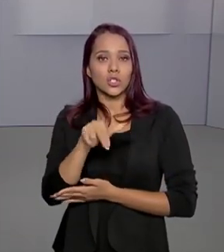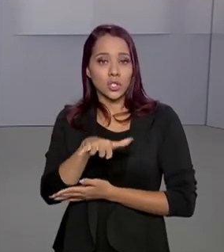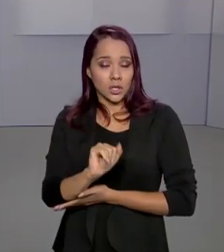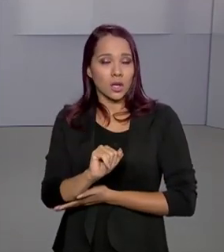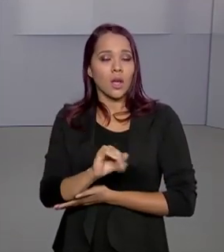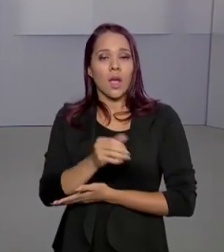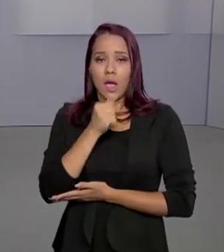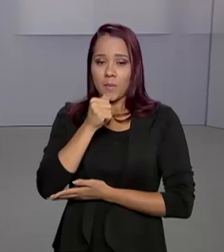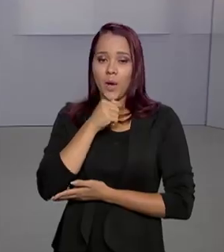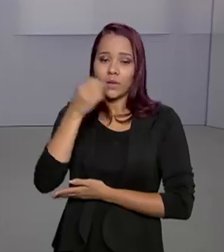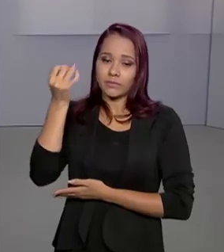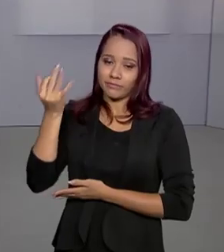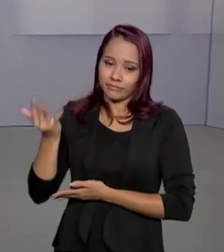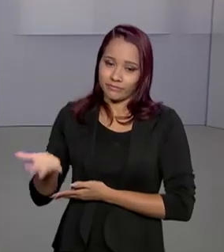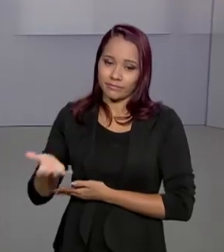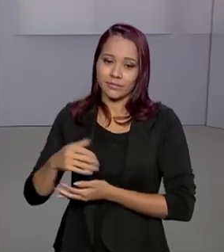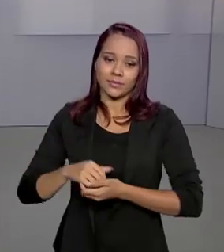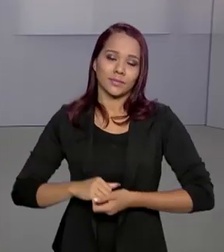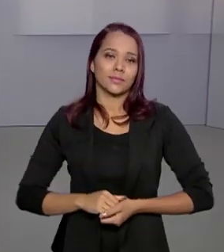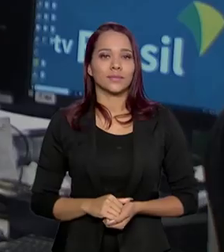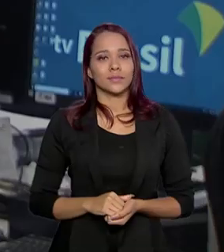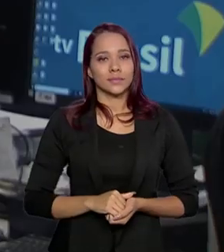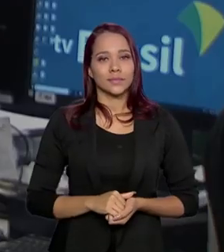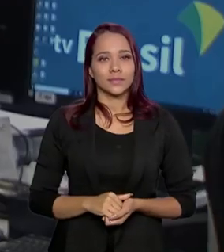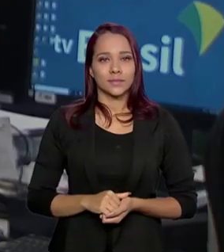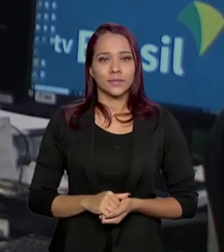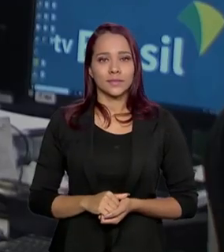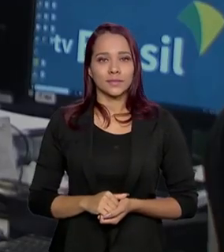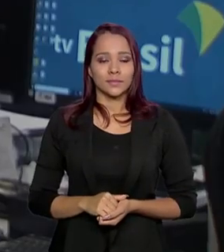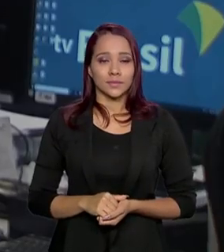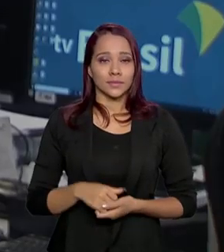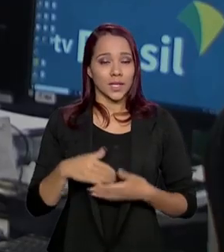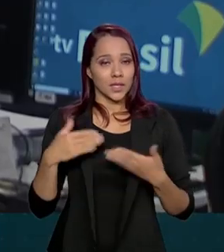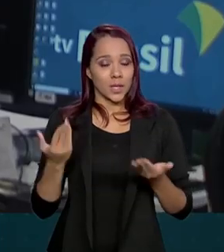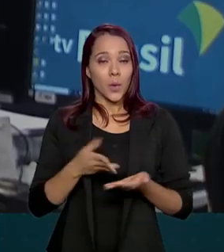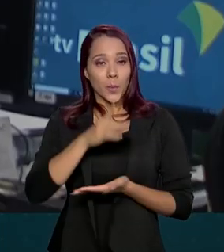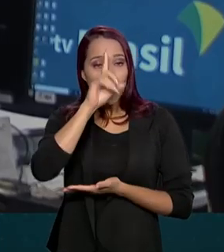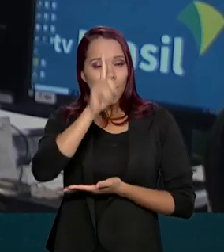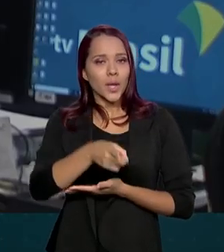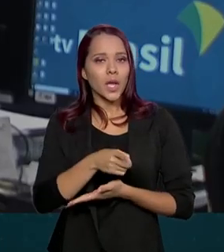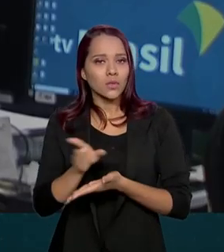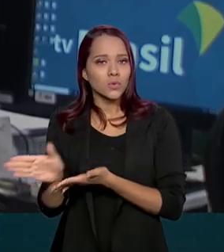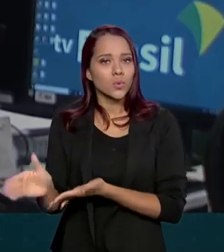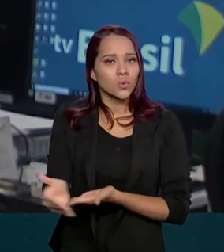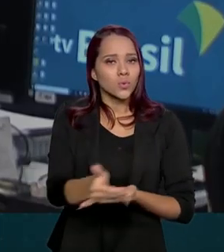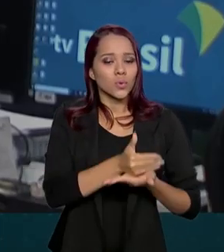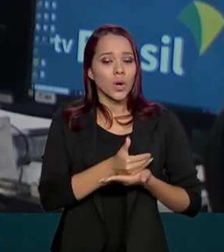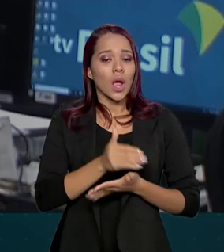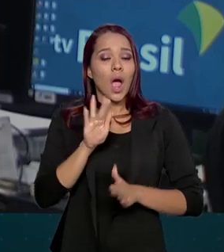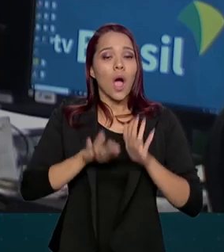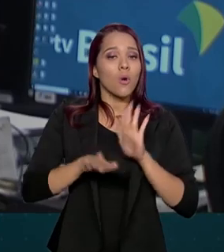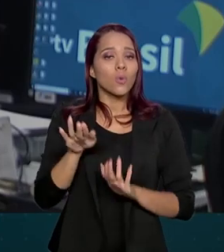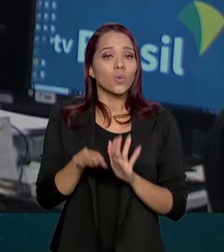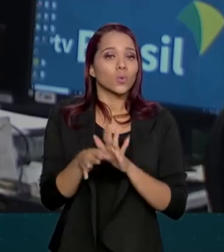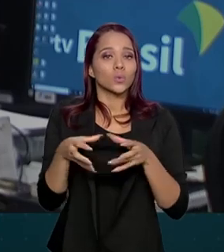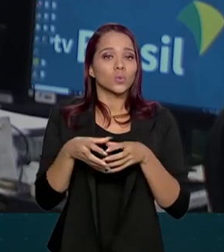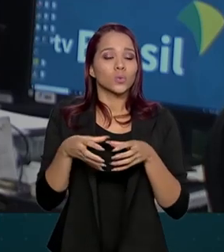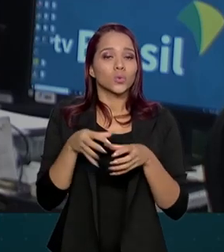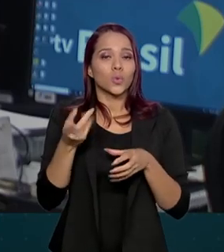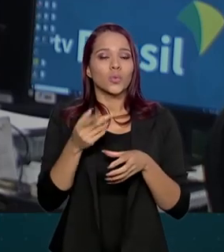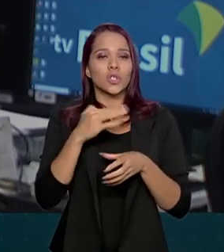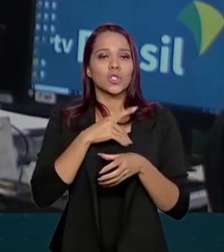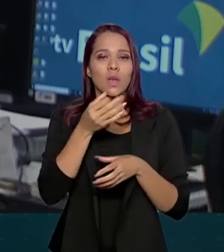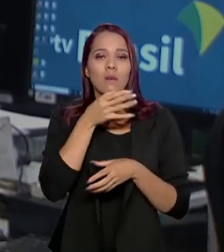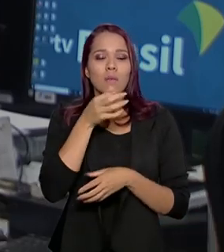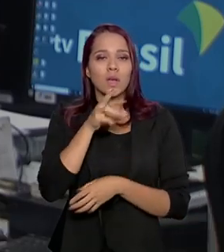repórter Raquel Sets tem os detalhes. Essa ordem de recolhimento é para alguns lotes do cloridrato de